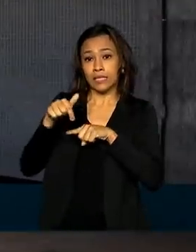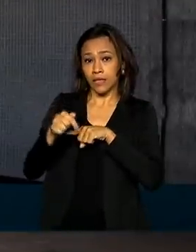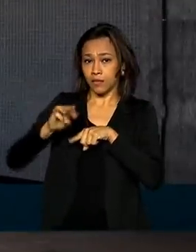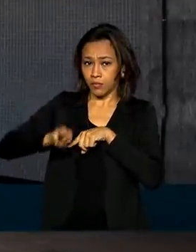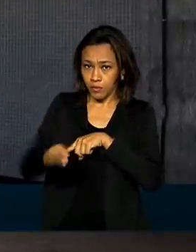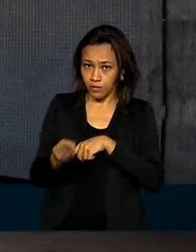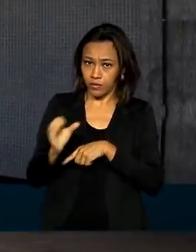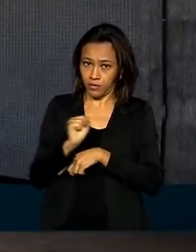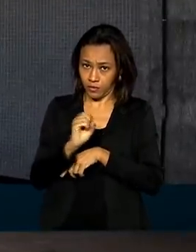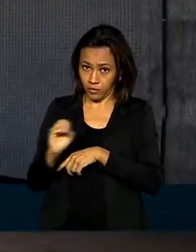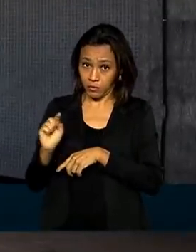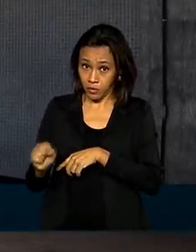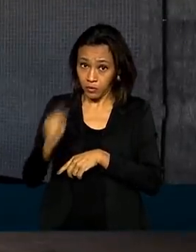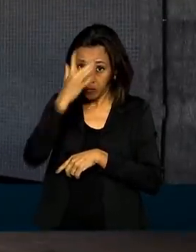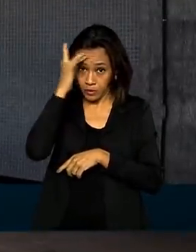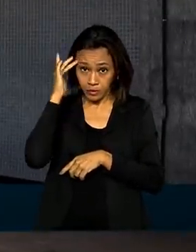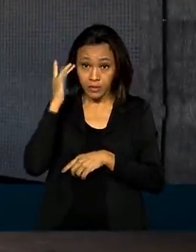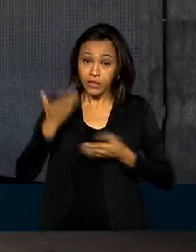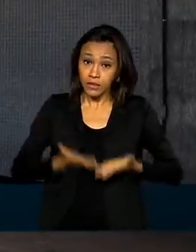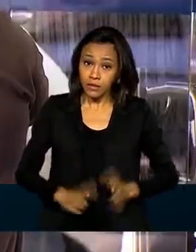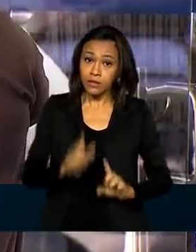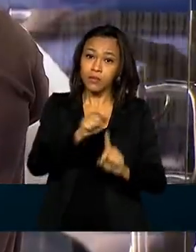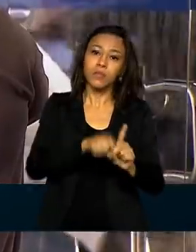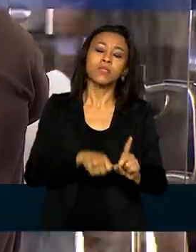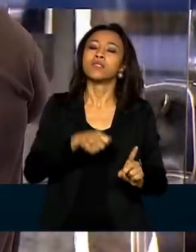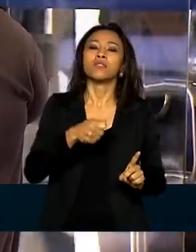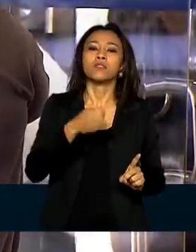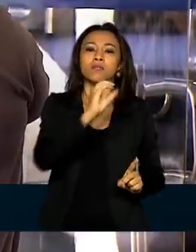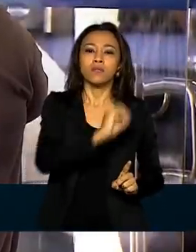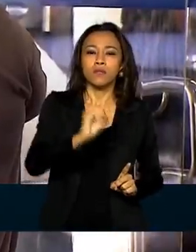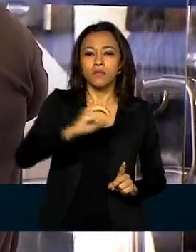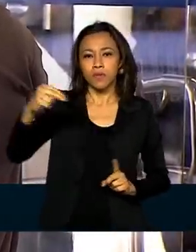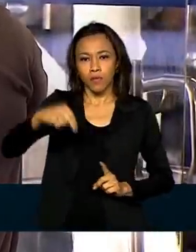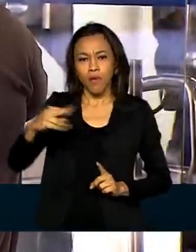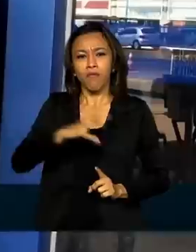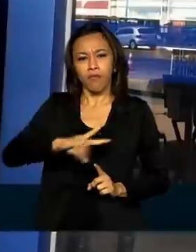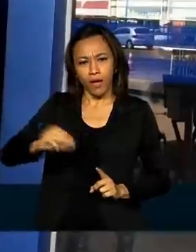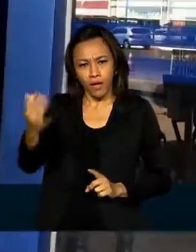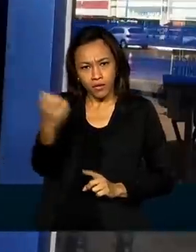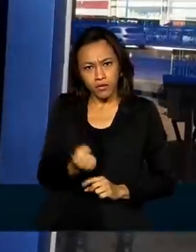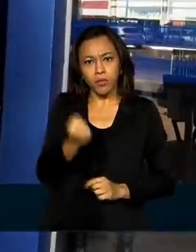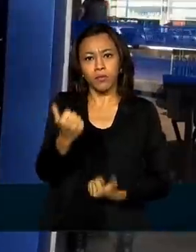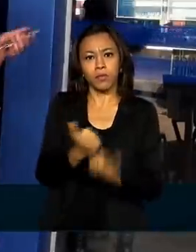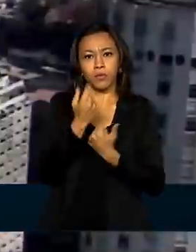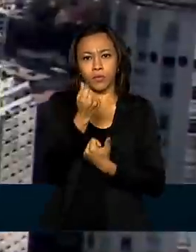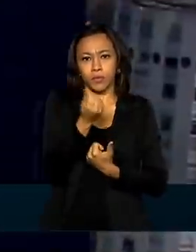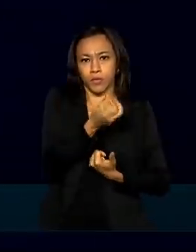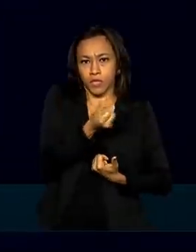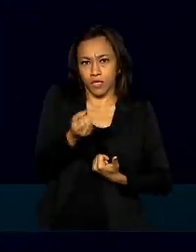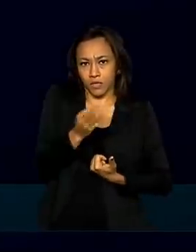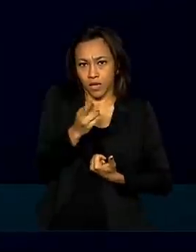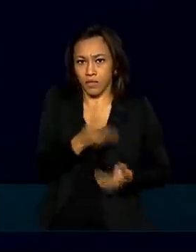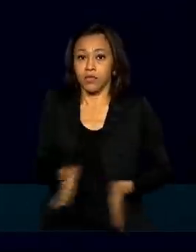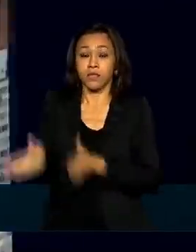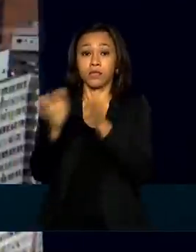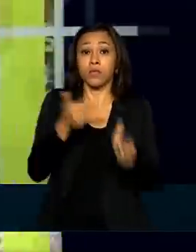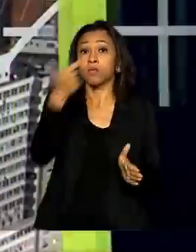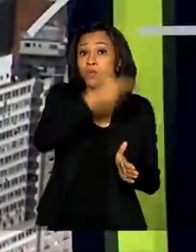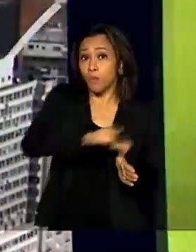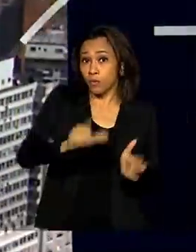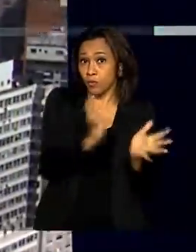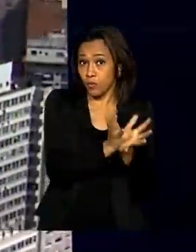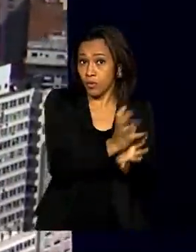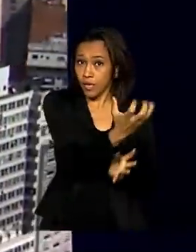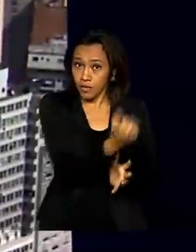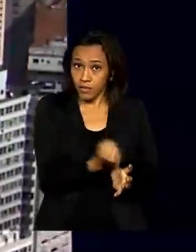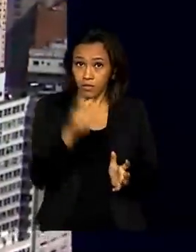trabalhadores, nascidos em outubro e novembro, recebem o auxílio de 600 reais. Já os beneficiários do Bolsa Família,